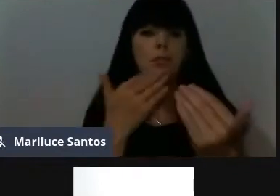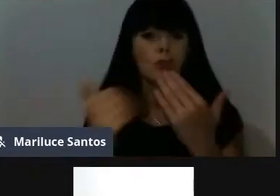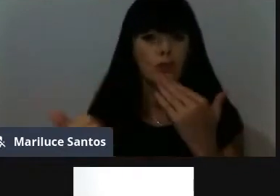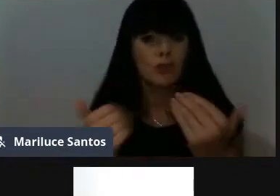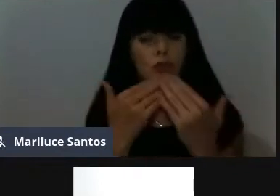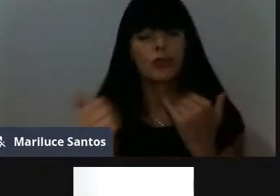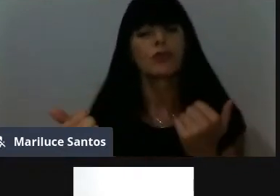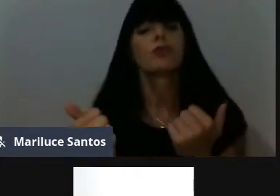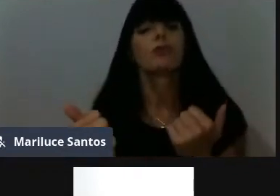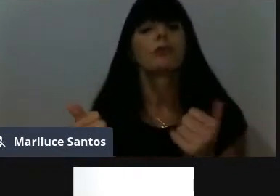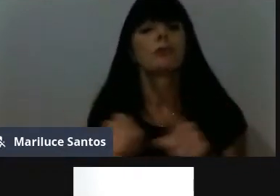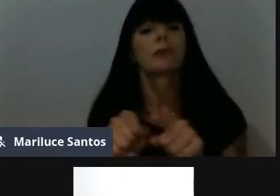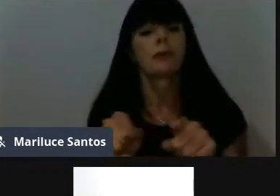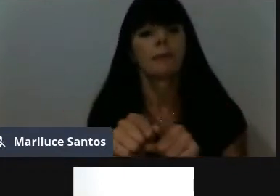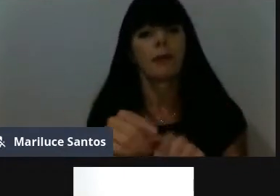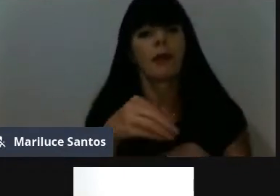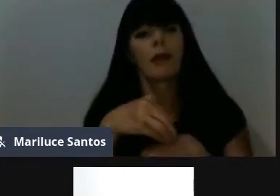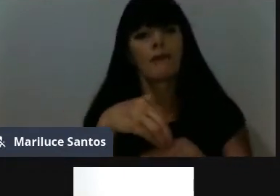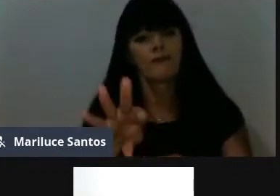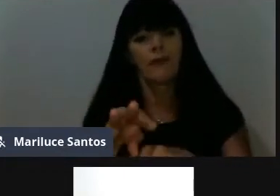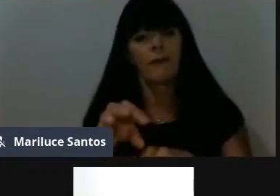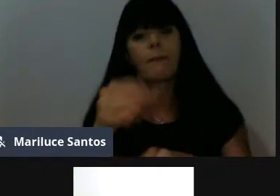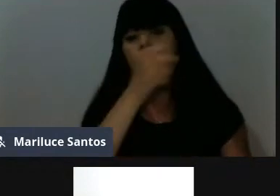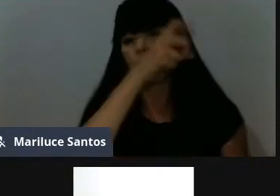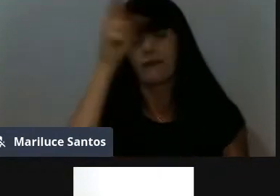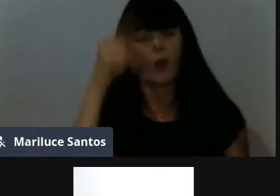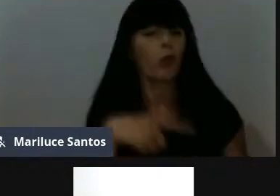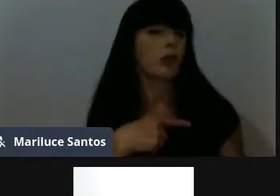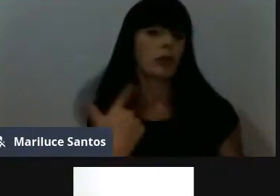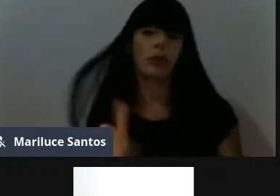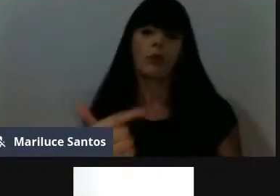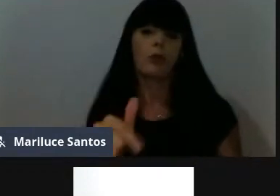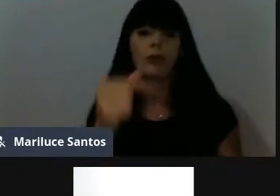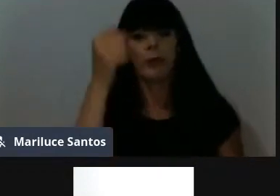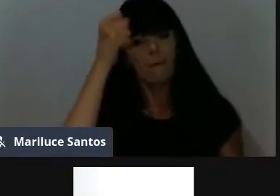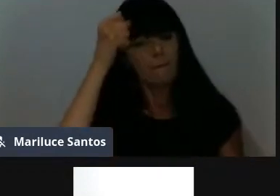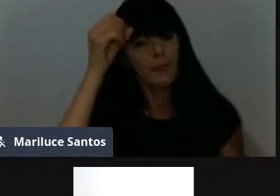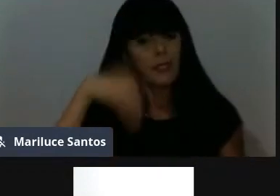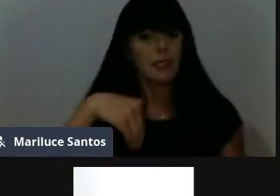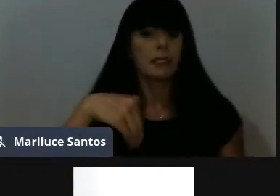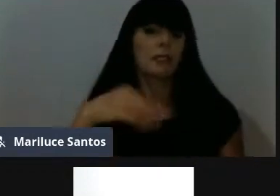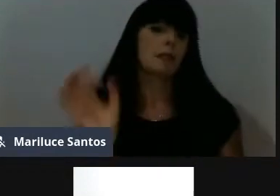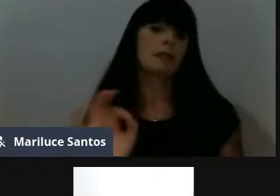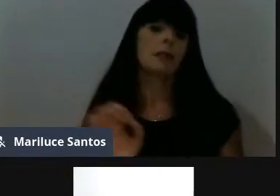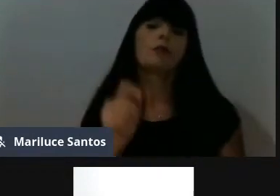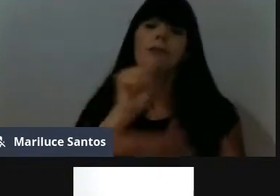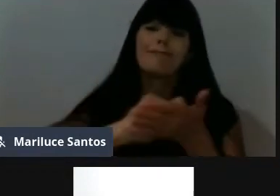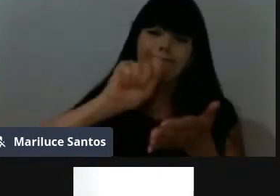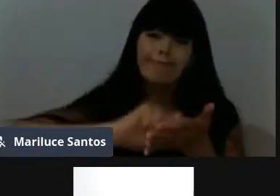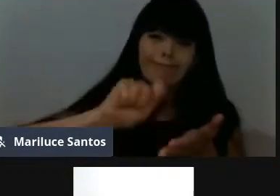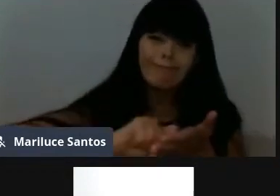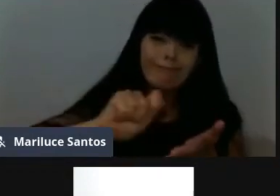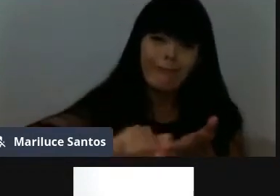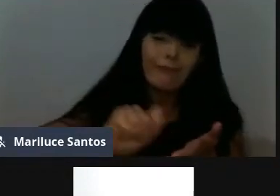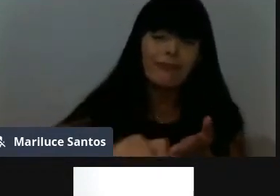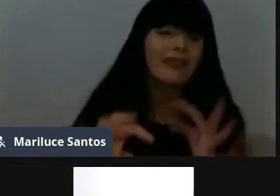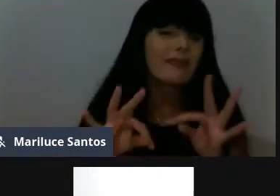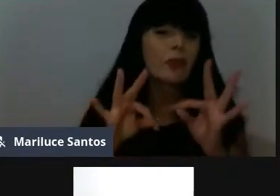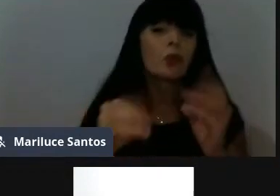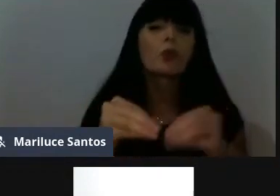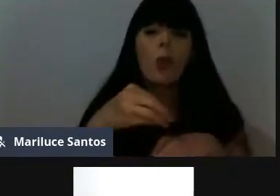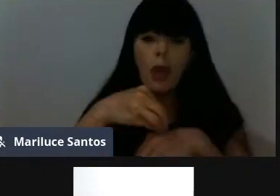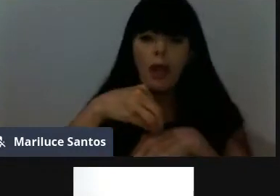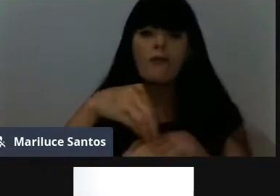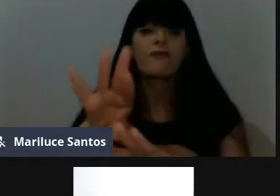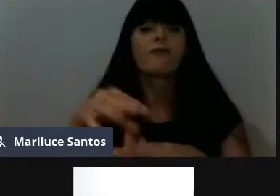no plenário, encaminhar para o prefeito, não ter preguiça, escrever mesmo, tudo, tudo, anotar tudo, levar para o plenário,